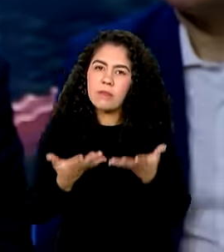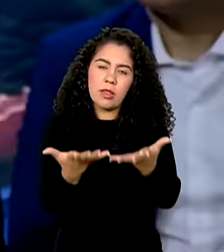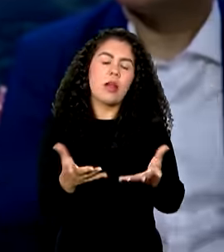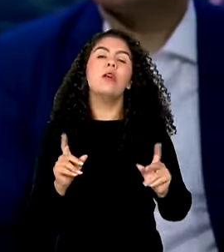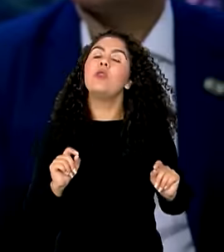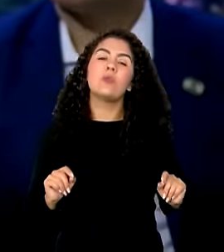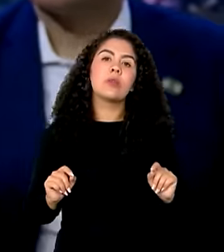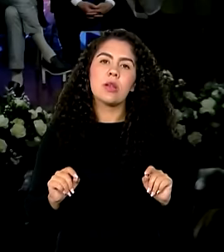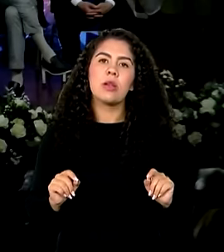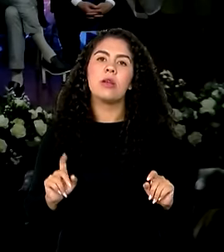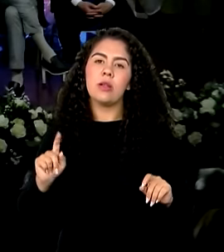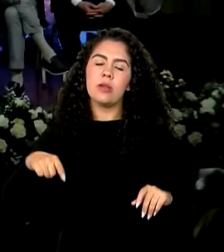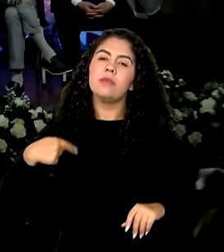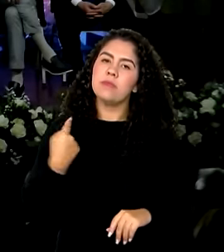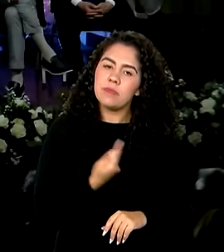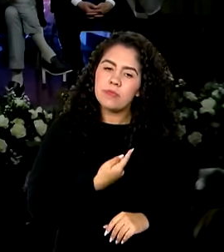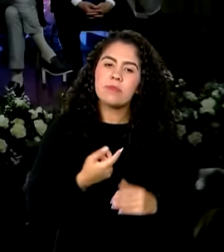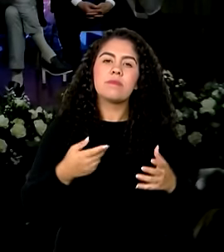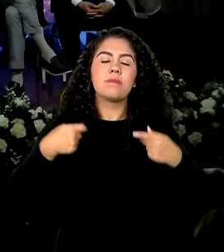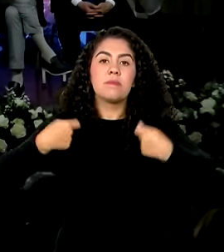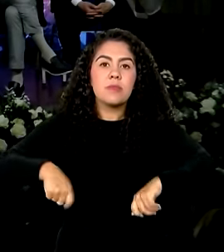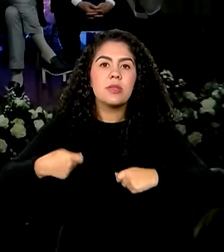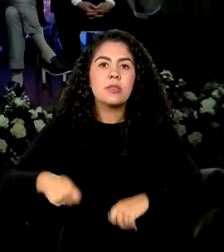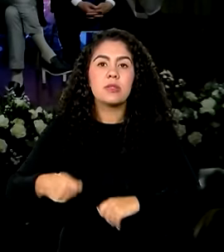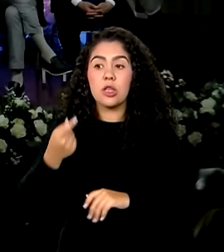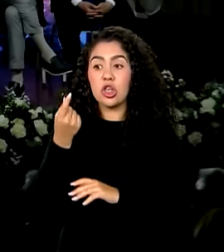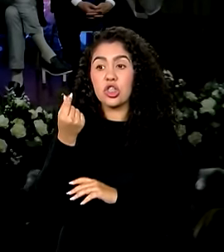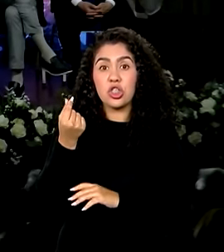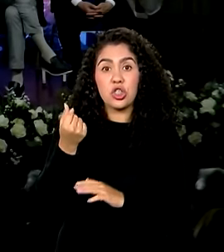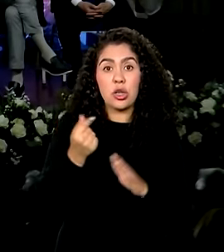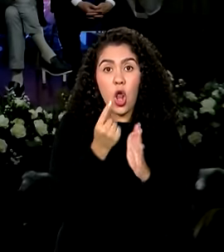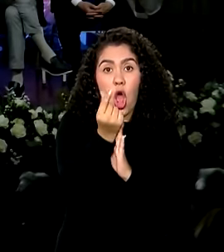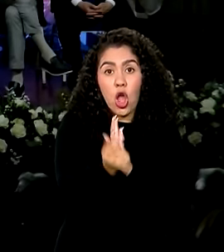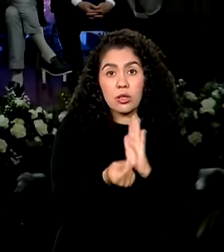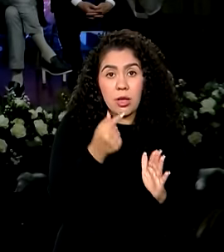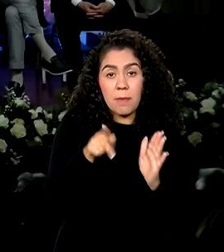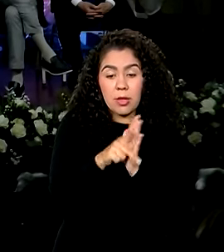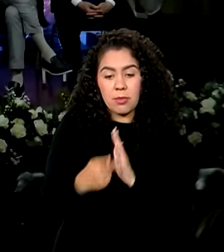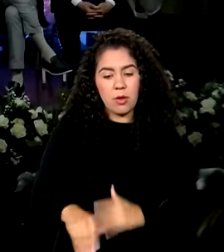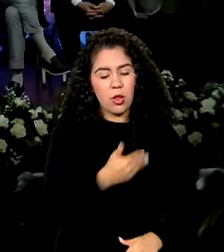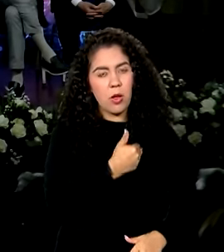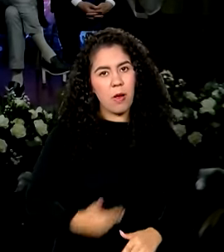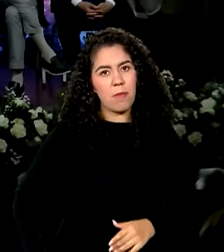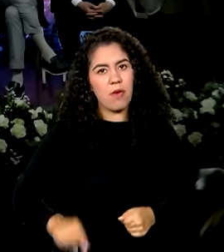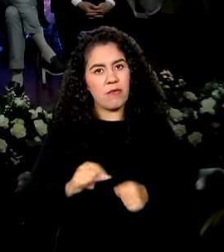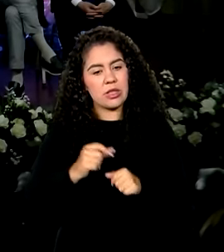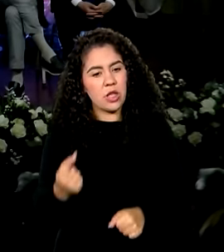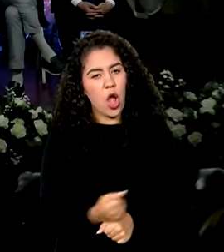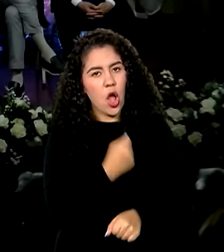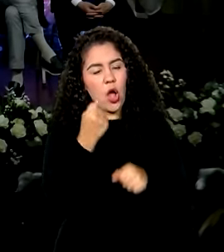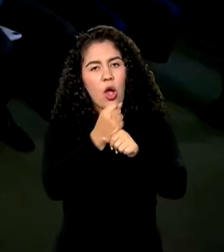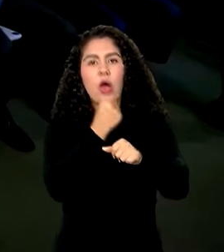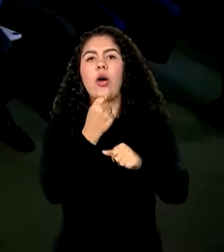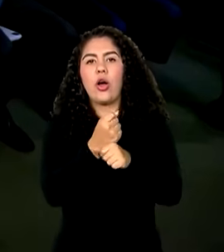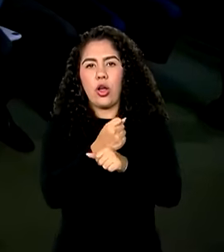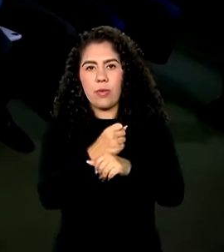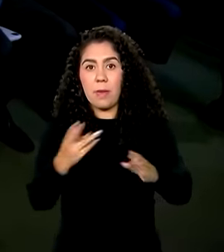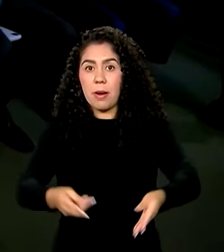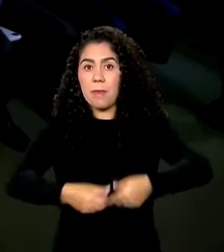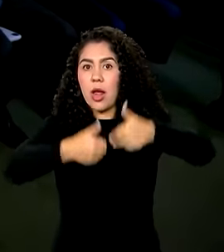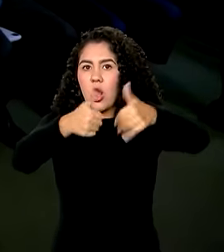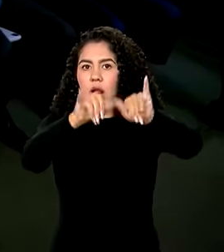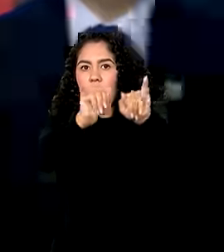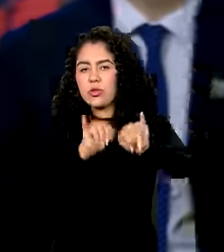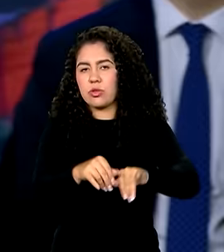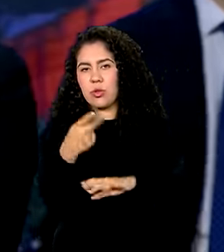sabe a gente vai precisar de dinheiro do orçamento público para fazer as obras de infraestrutura desse país e,